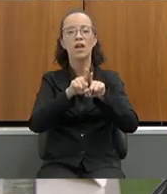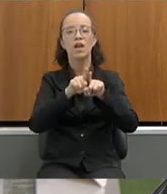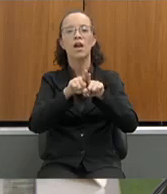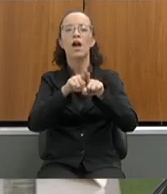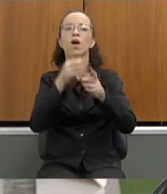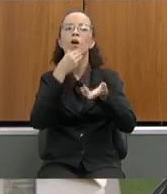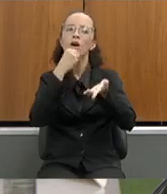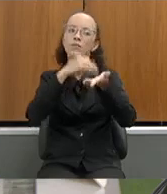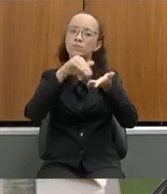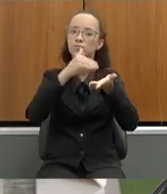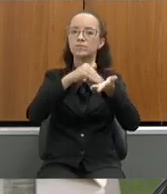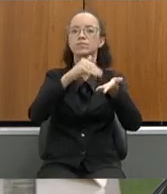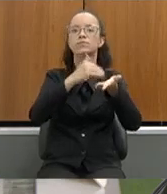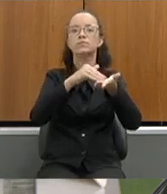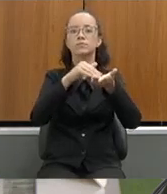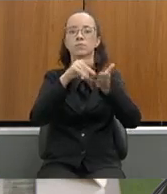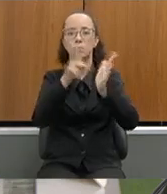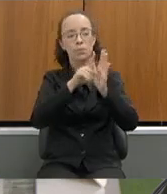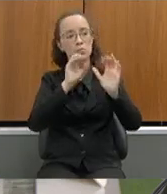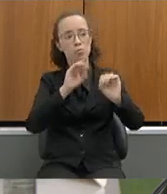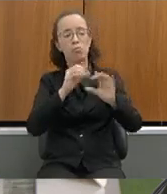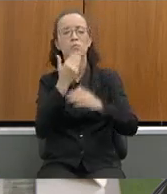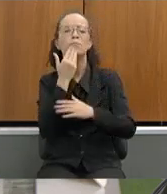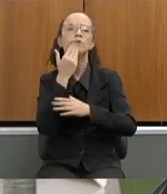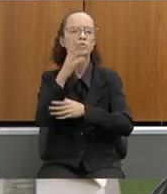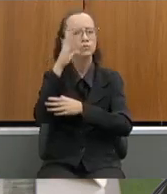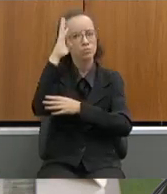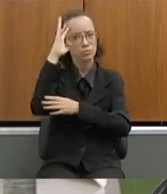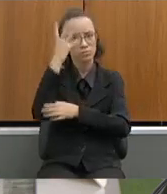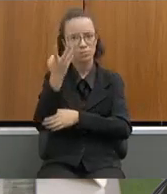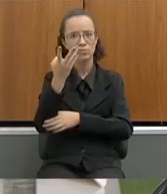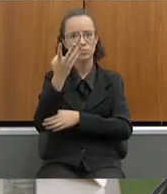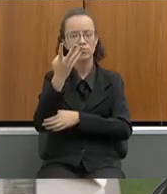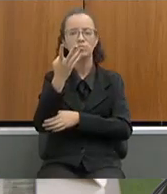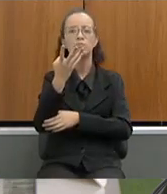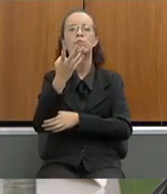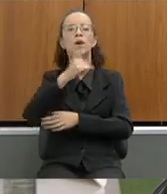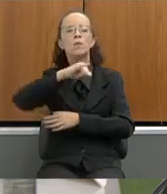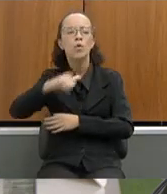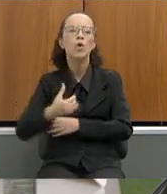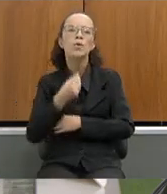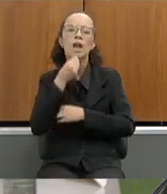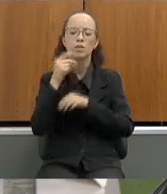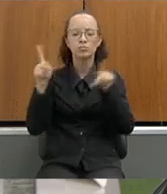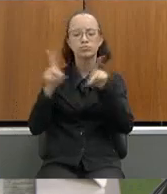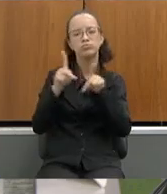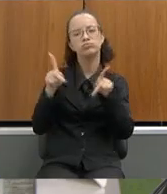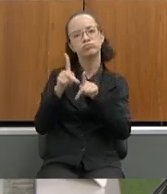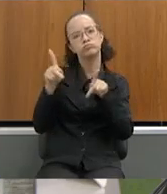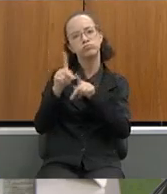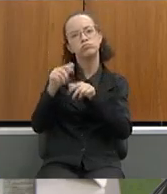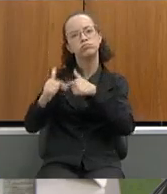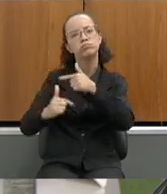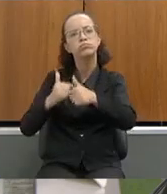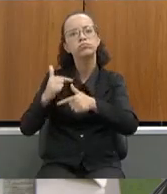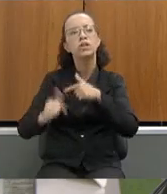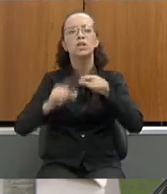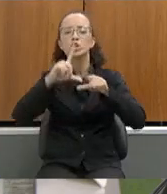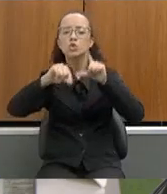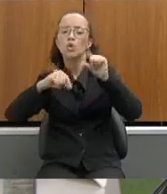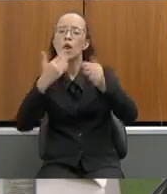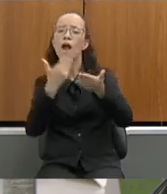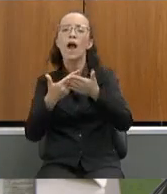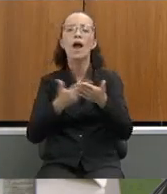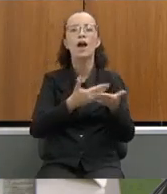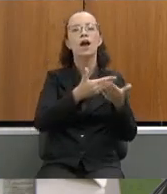Secretário de Estado da Educação pedido de providências para que seja oportunizado aos professores efetivos quando a escolha de aulas a